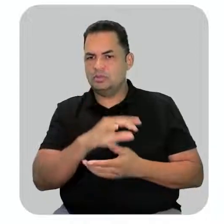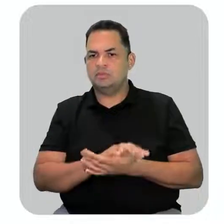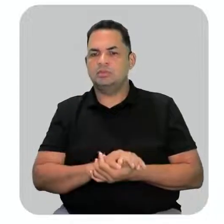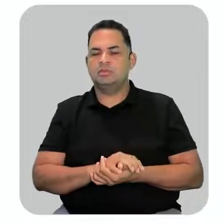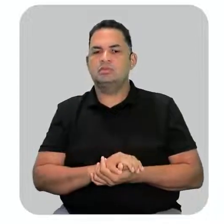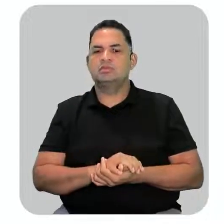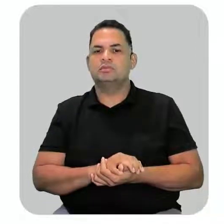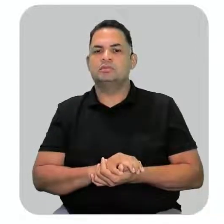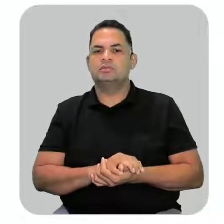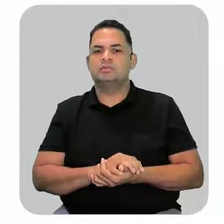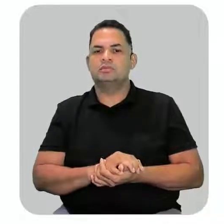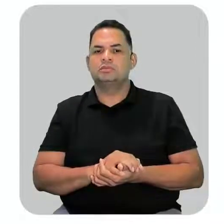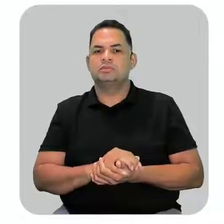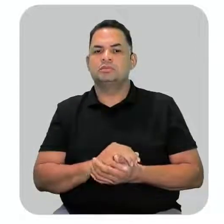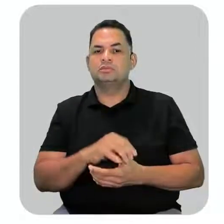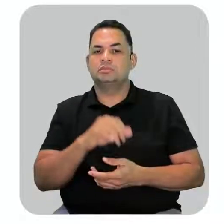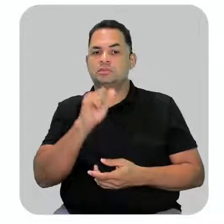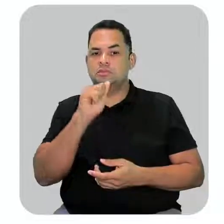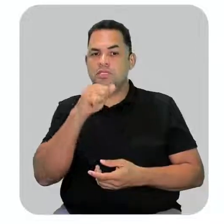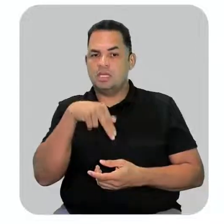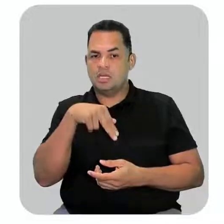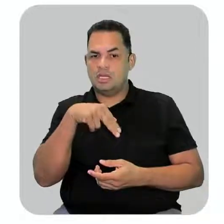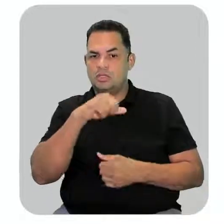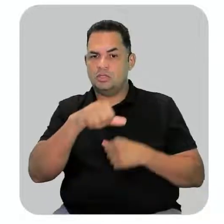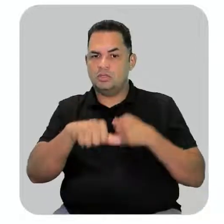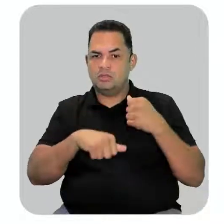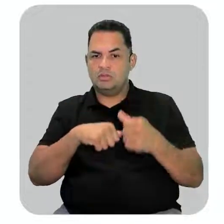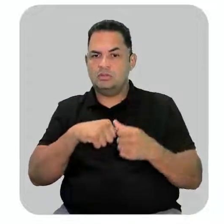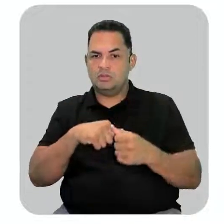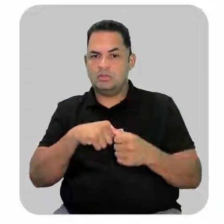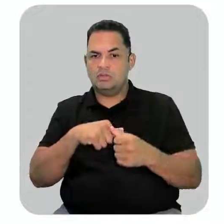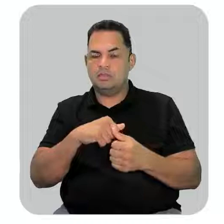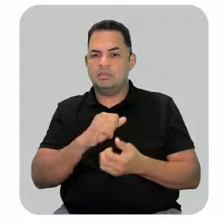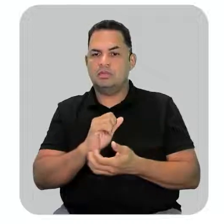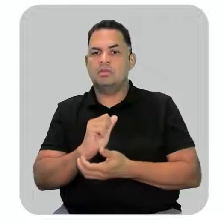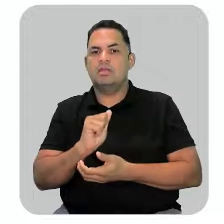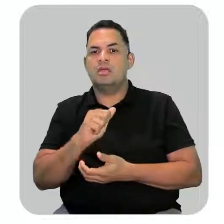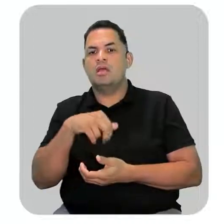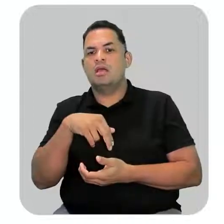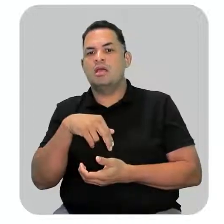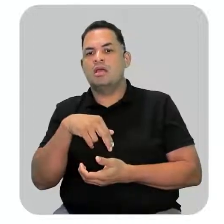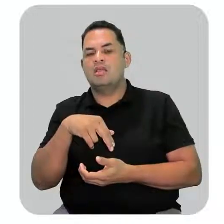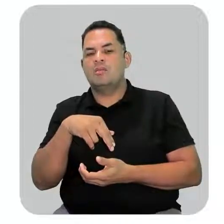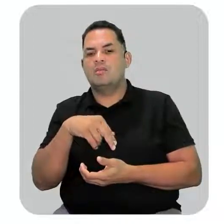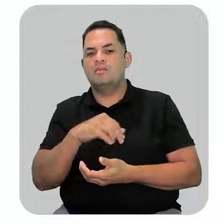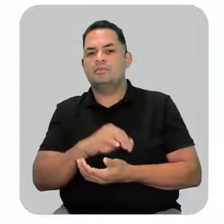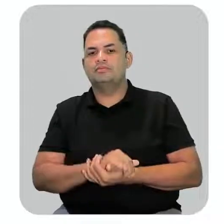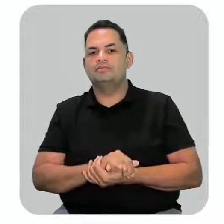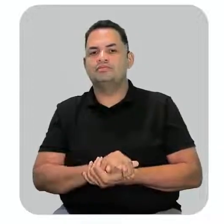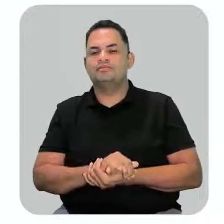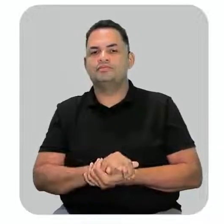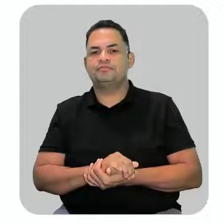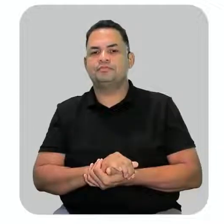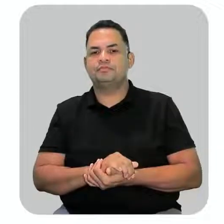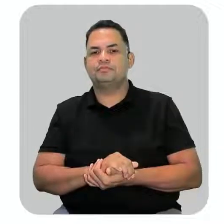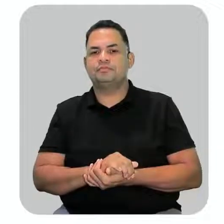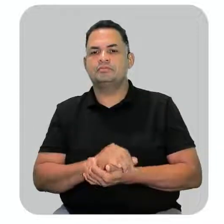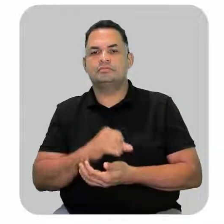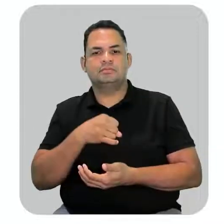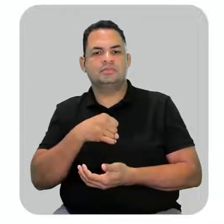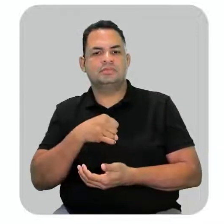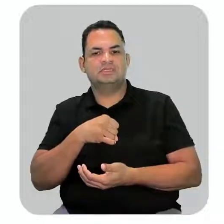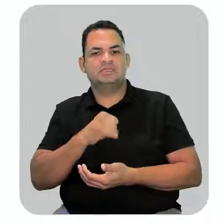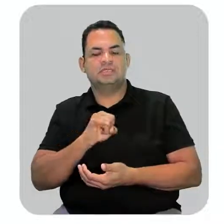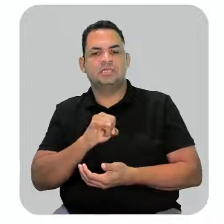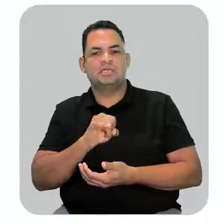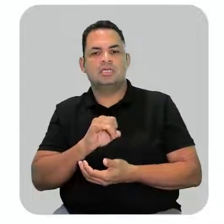Então, se era AN, vira ANO. Se era EN, vira ENO. E se era